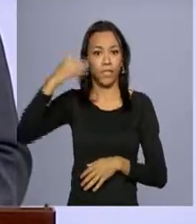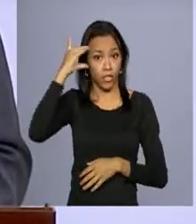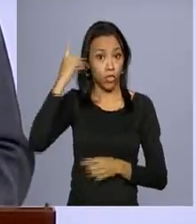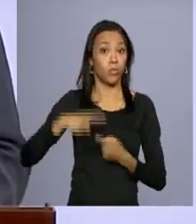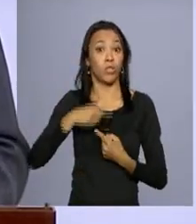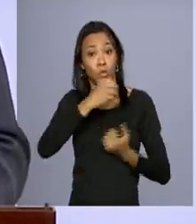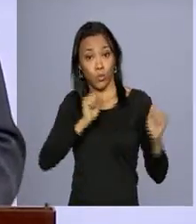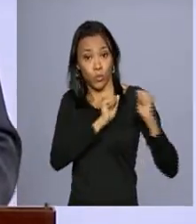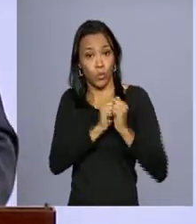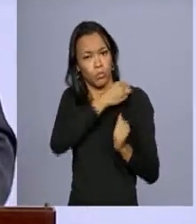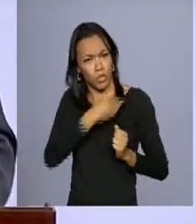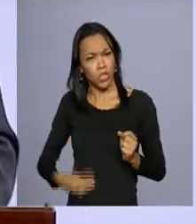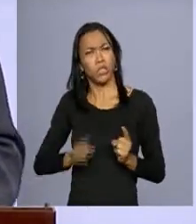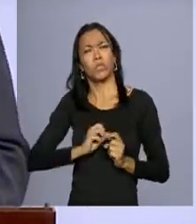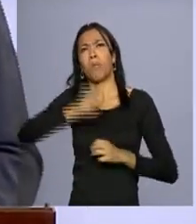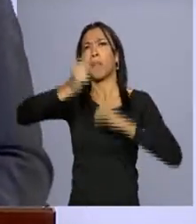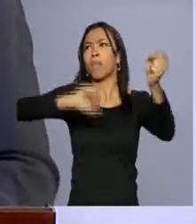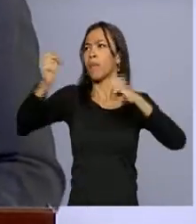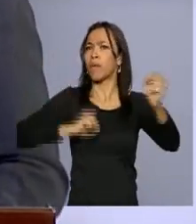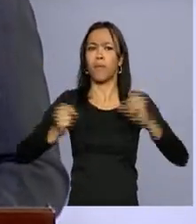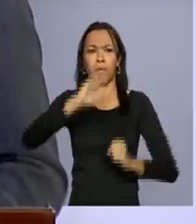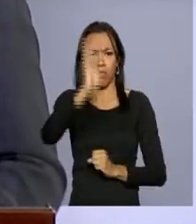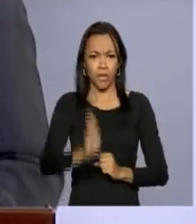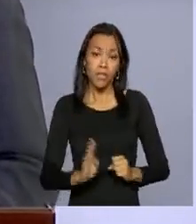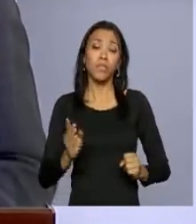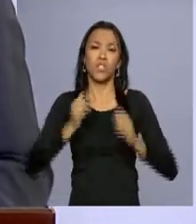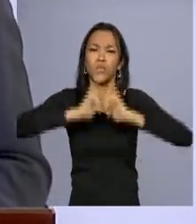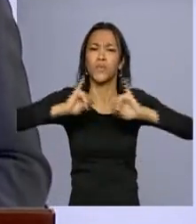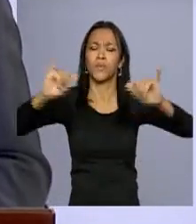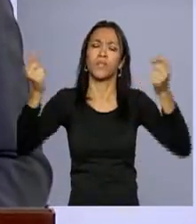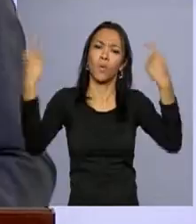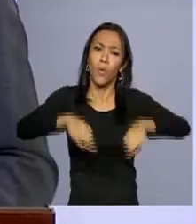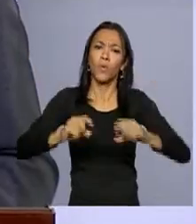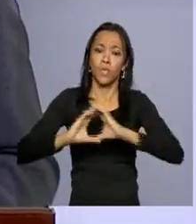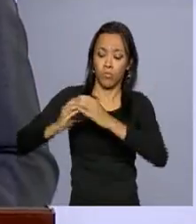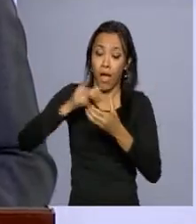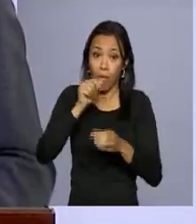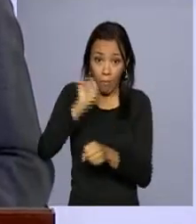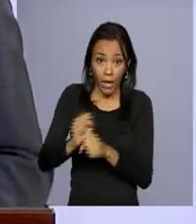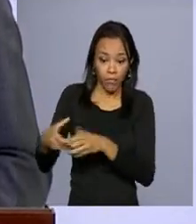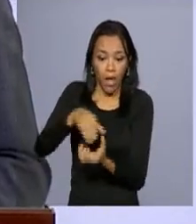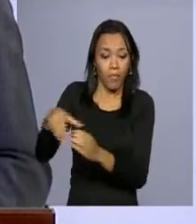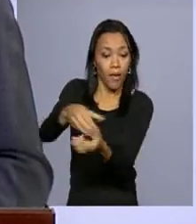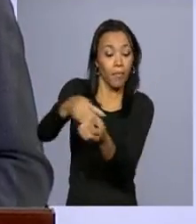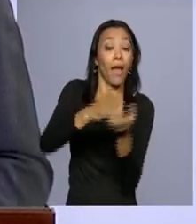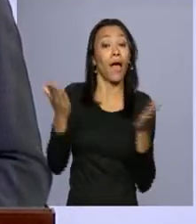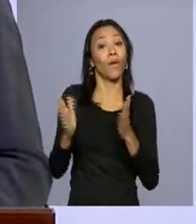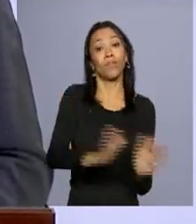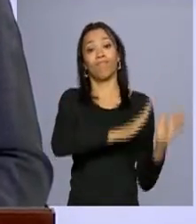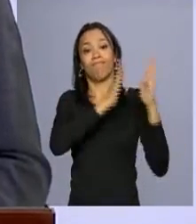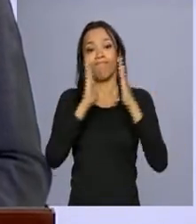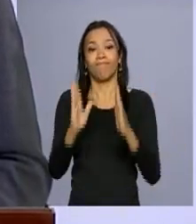ministros se deslocando pelo Brasil inteiro, combatendo os focos de mosquito, mas nós agora vamos para um outro patamar